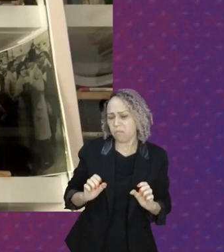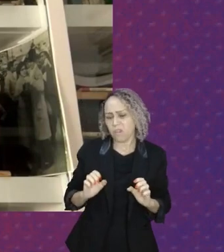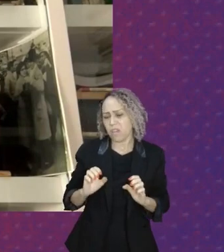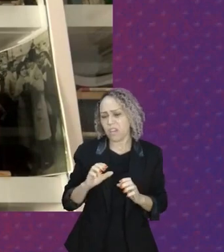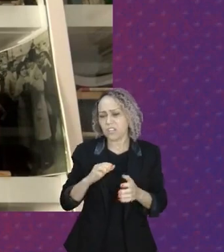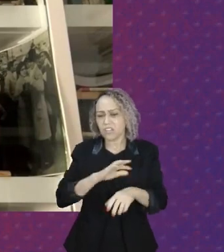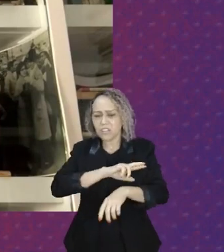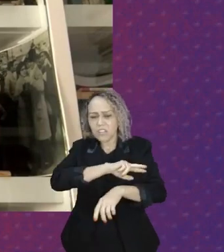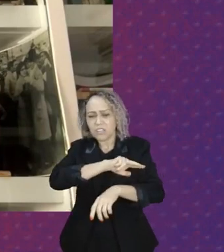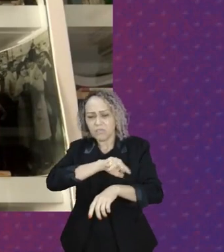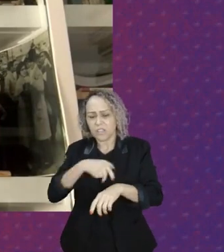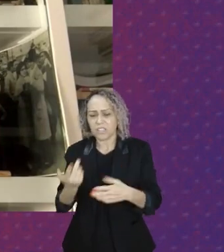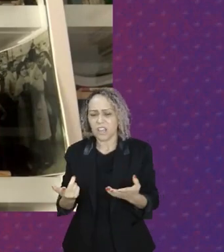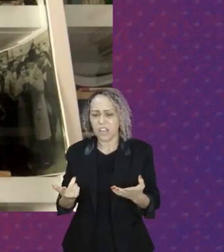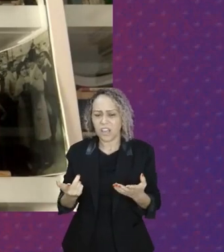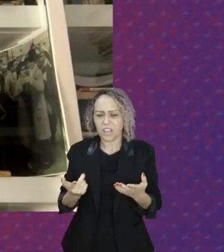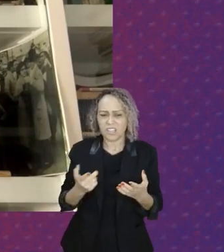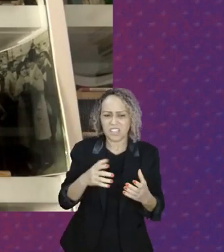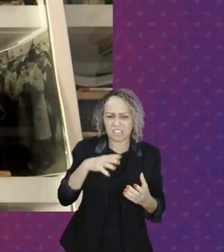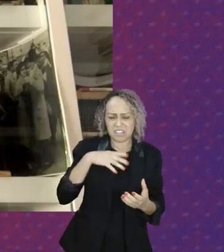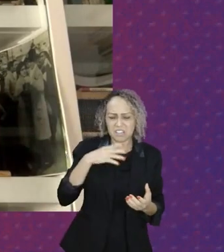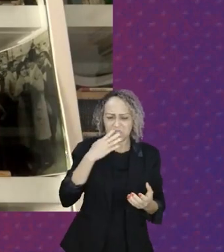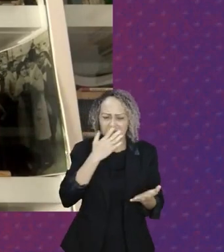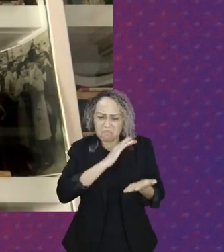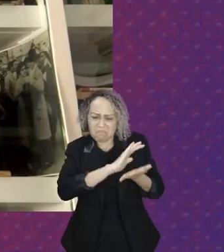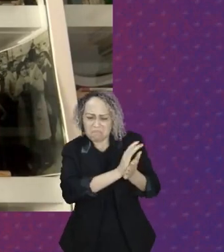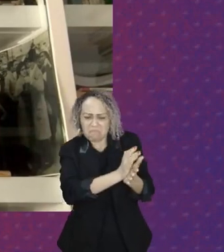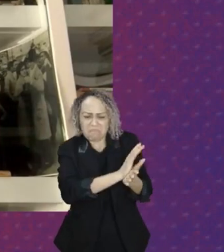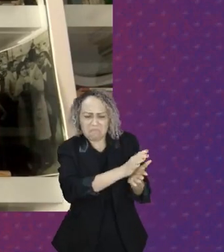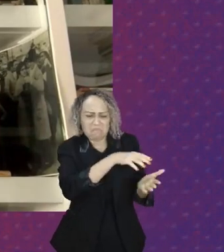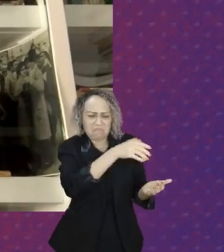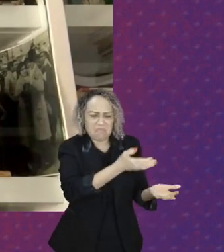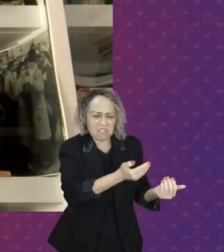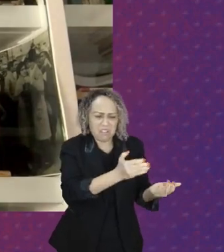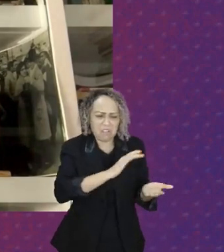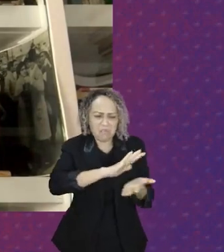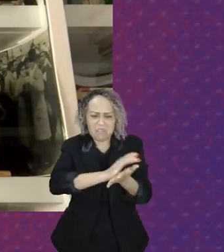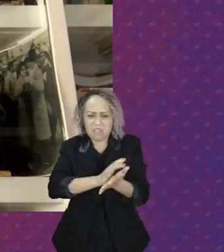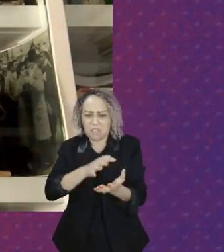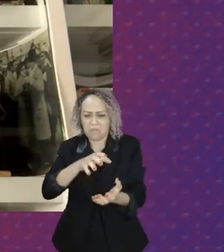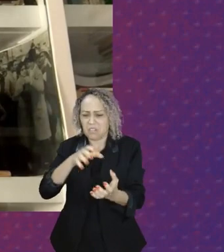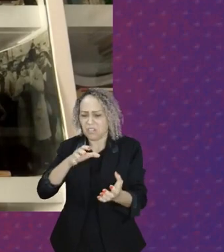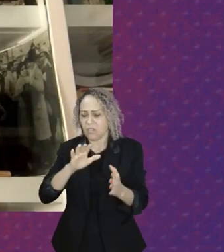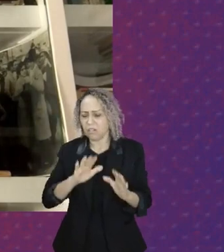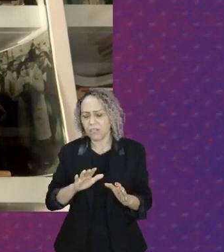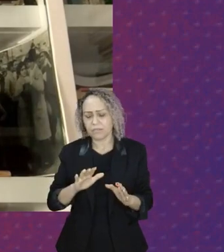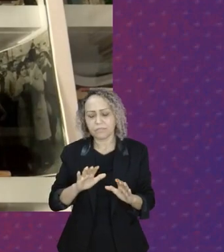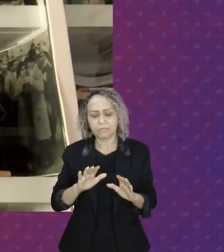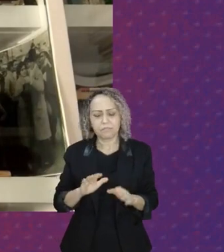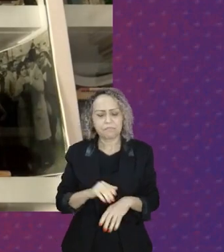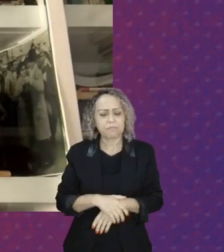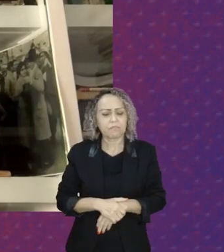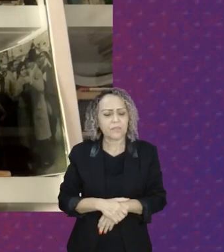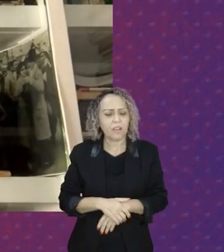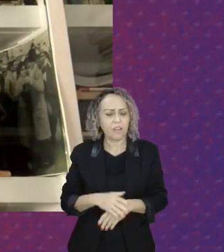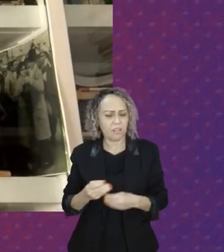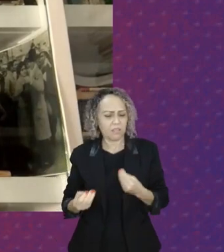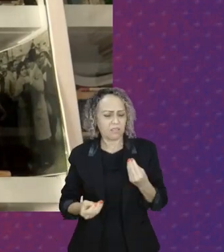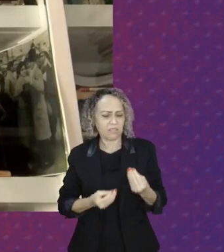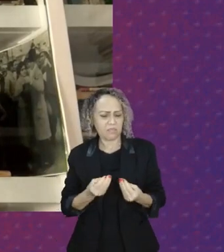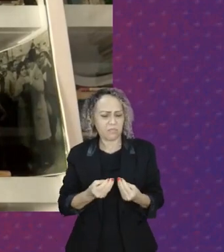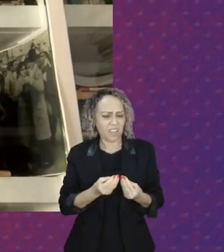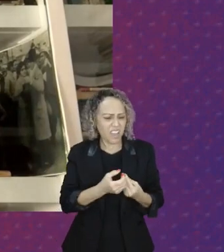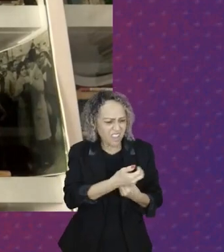que discrimina idosos, que discrimina jovens. E essas lógicas, para serem compreendidas, como elas não são óbvias,